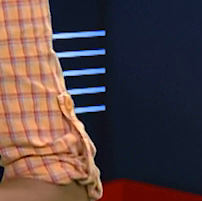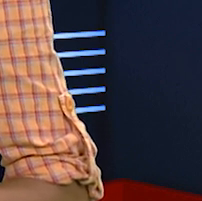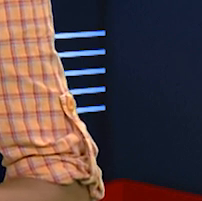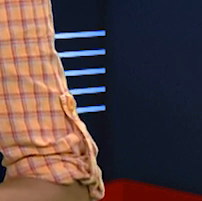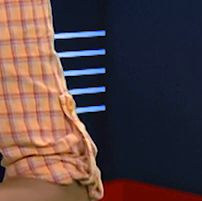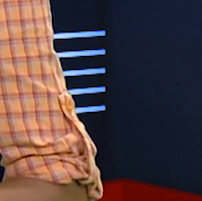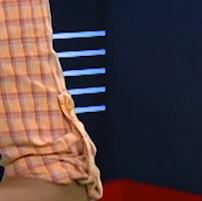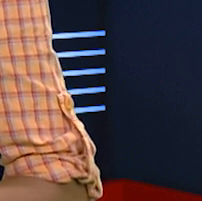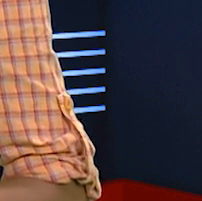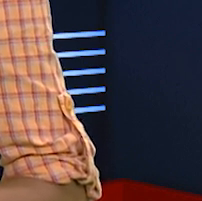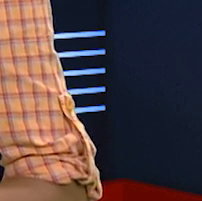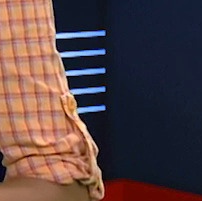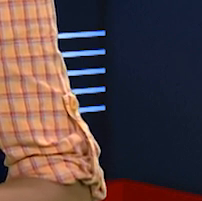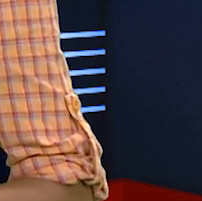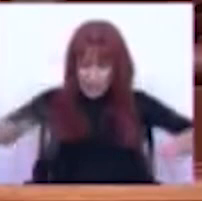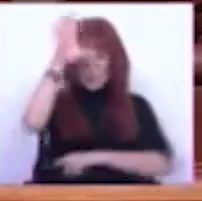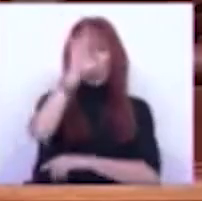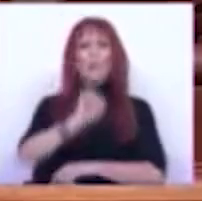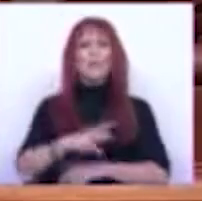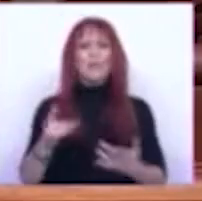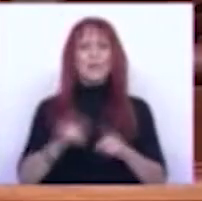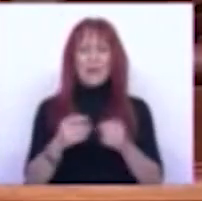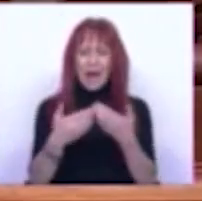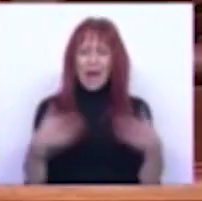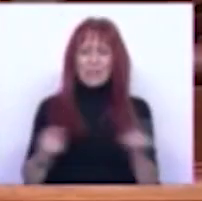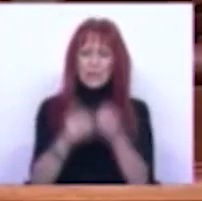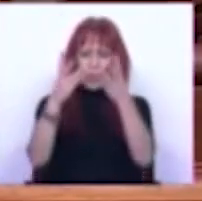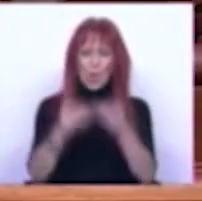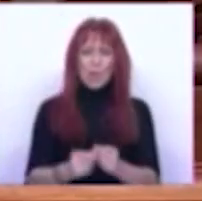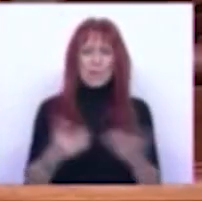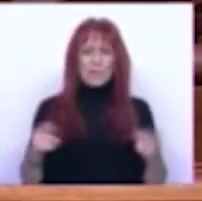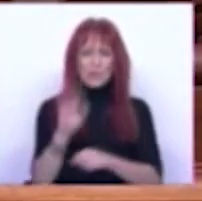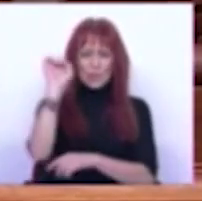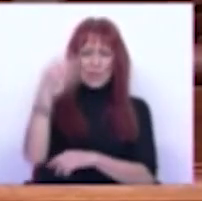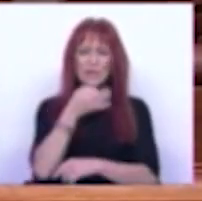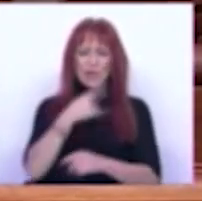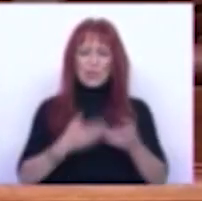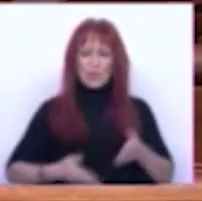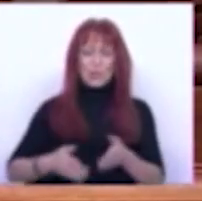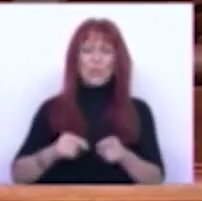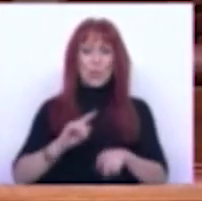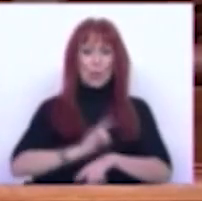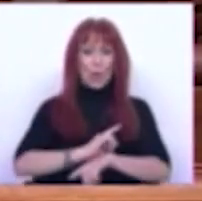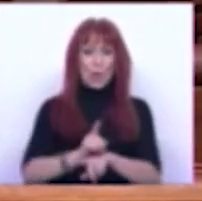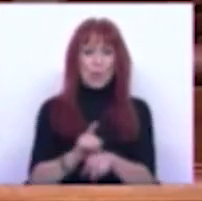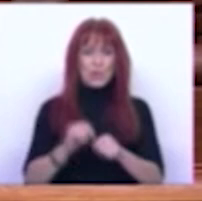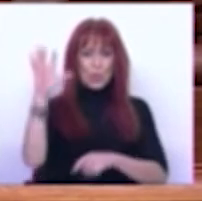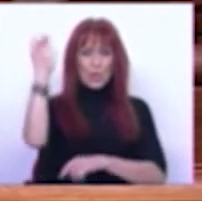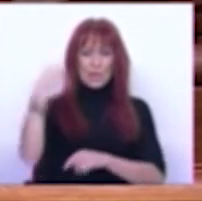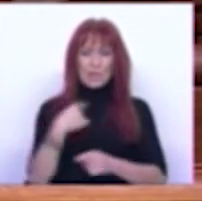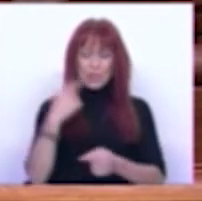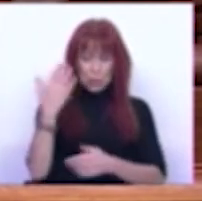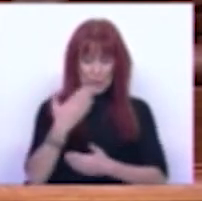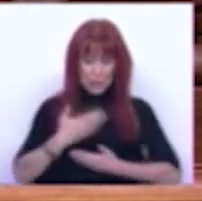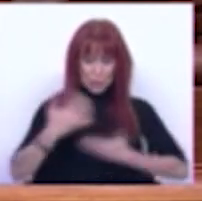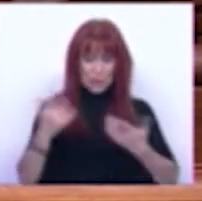discussão do orçamento do Estado. Quando a abertura deste orçamento o PAN falou no relógio do clima e que nos diz